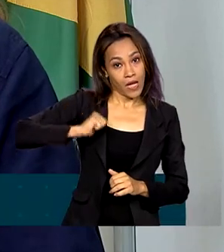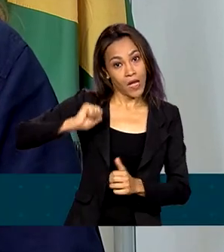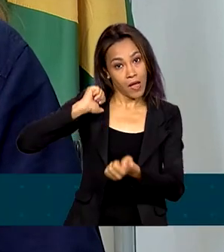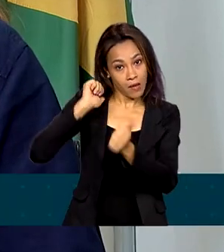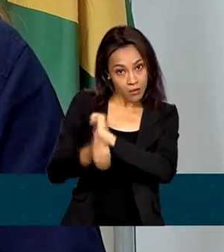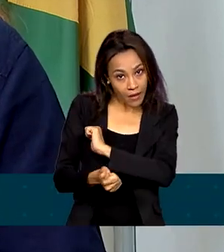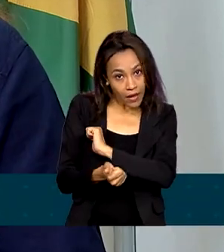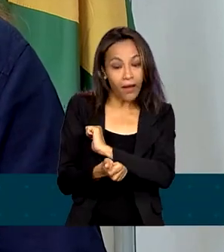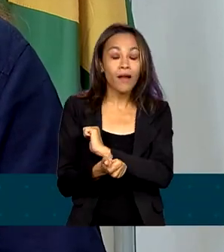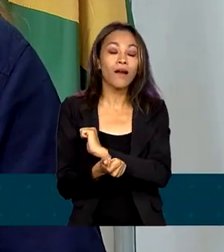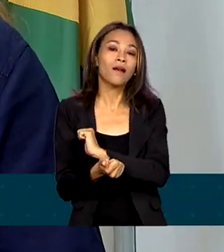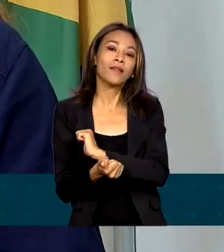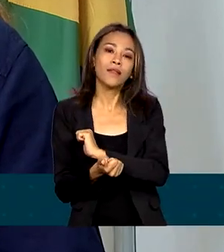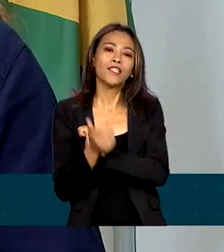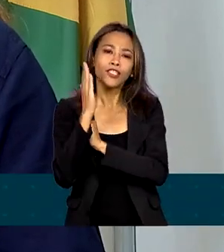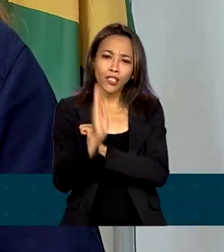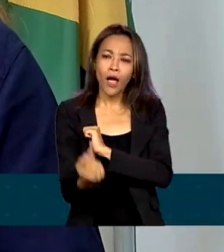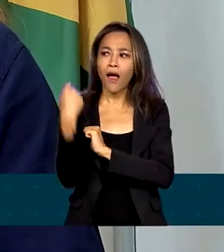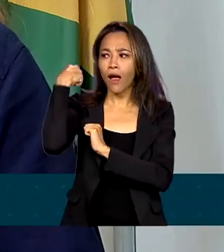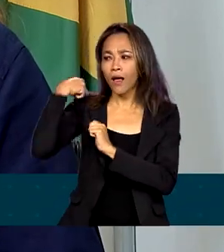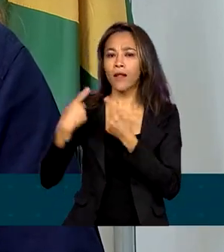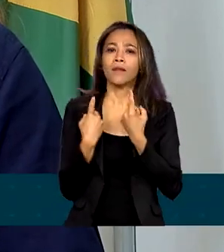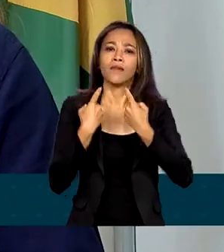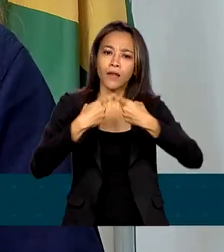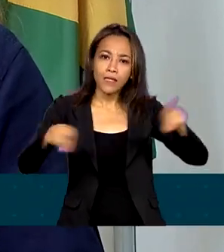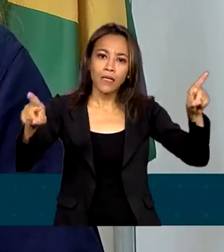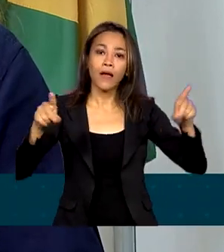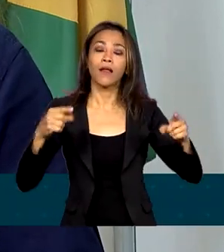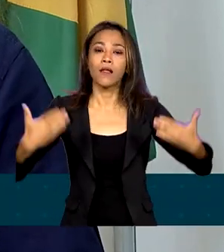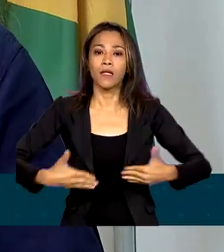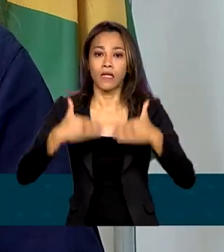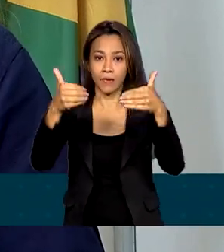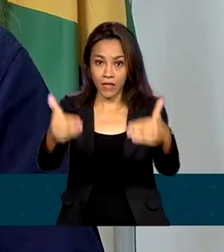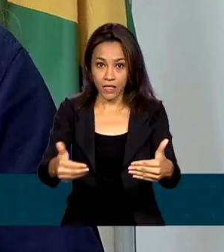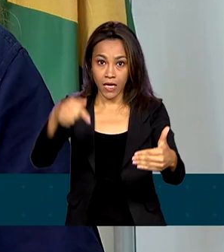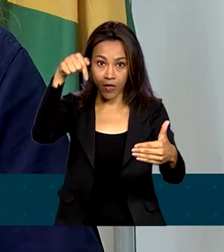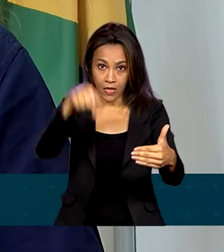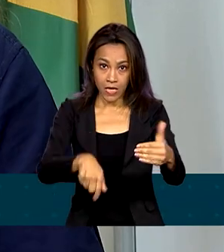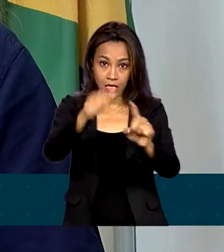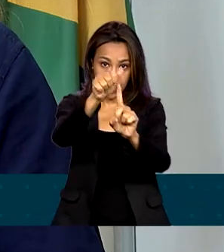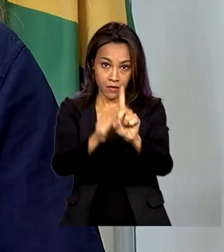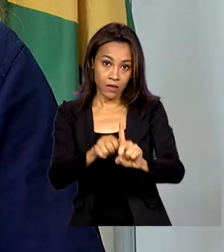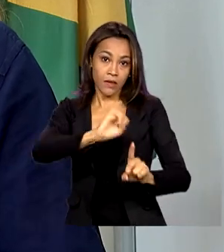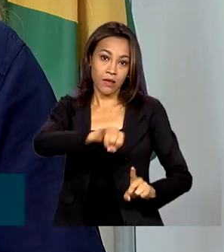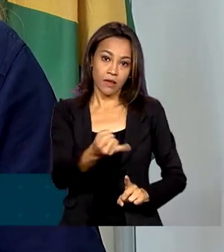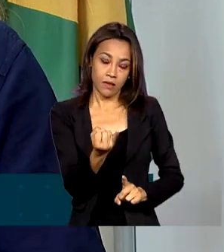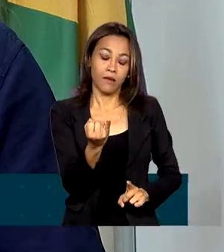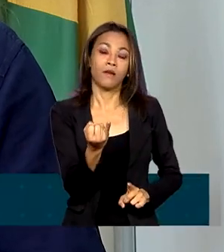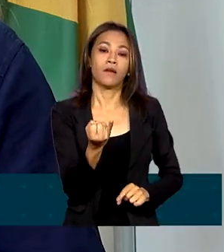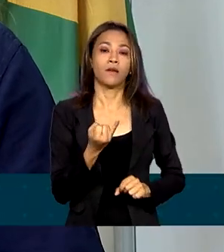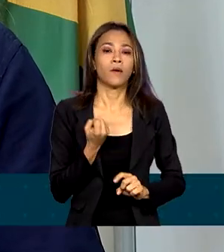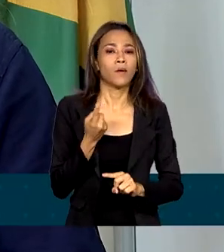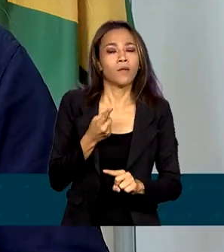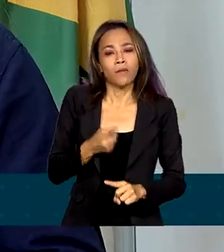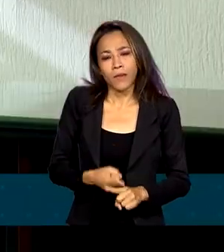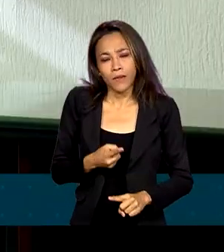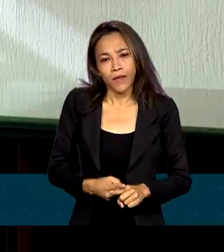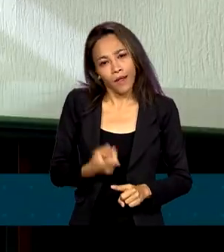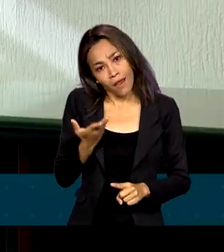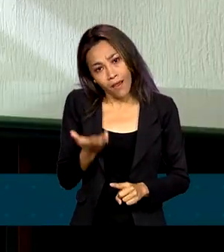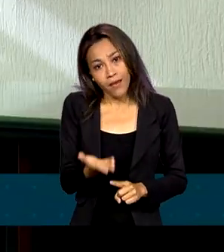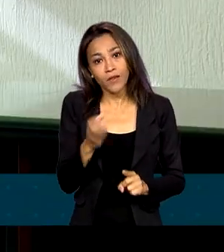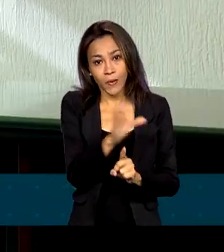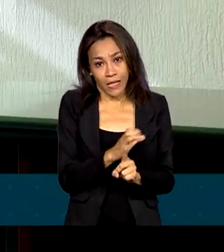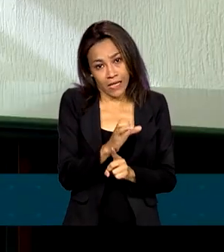está no ar, já foi lançado pelo ministério nesse mês de janeiro, porque esse é o